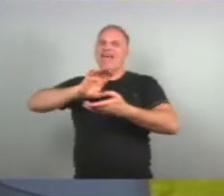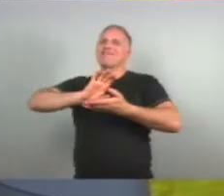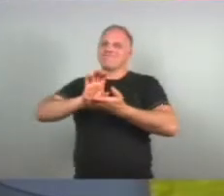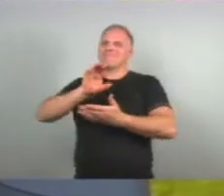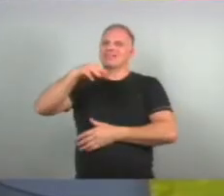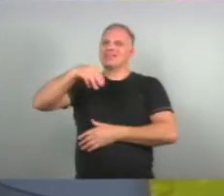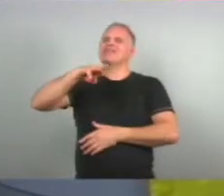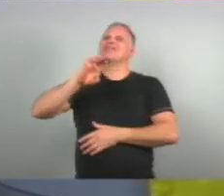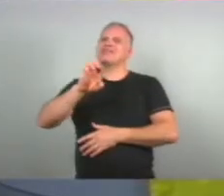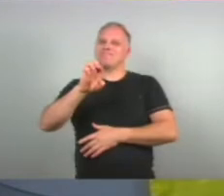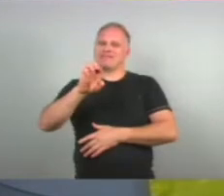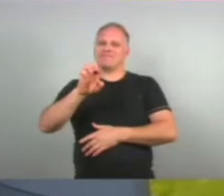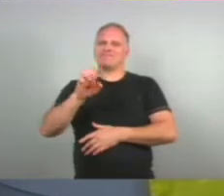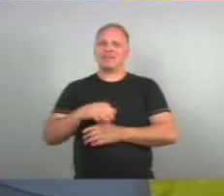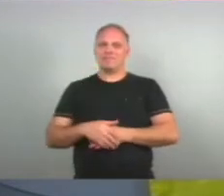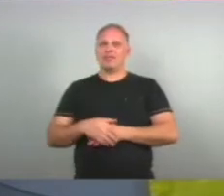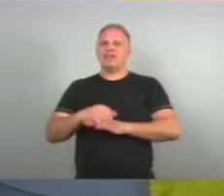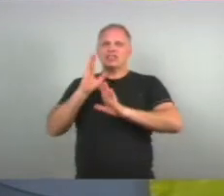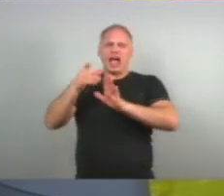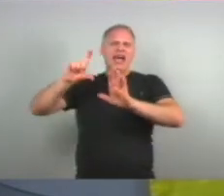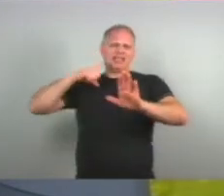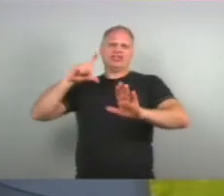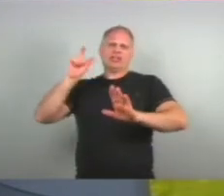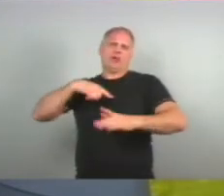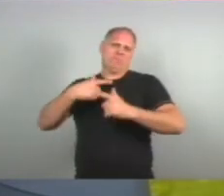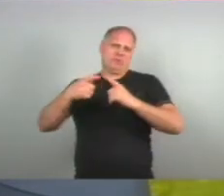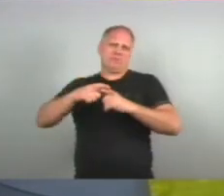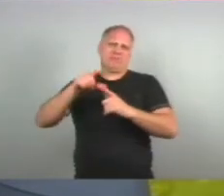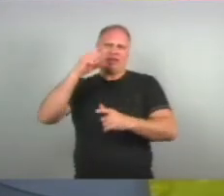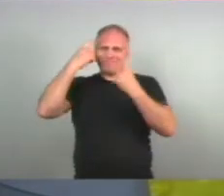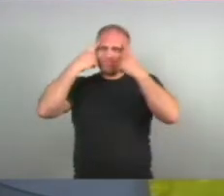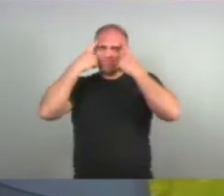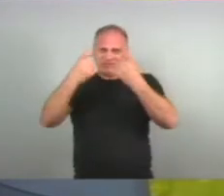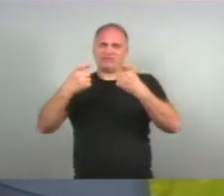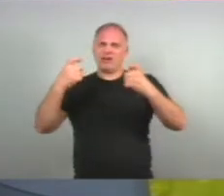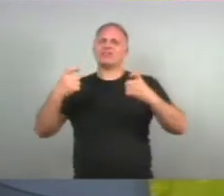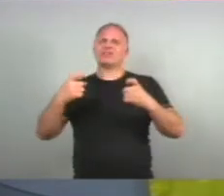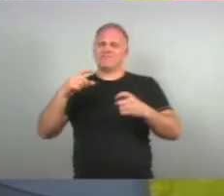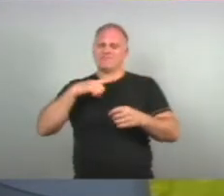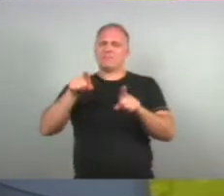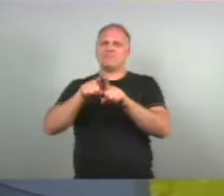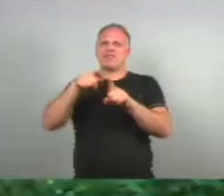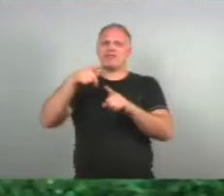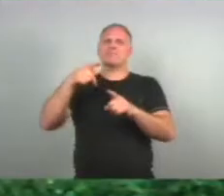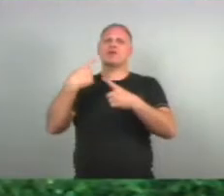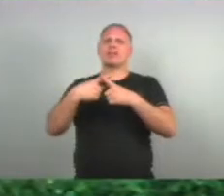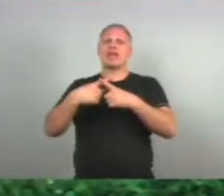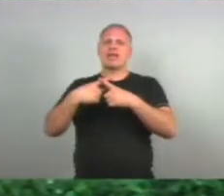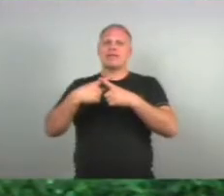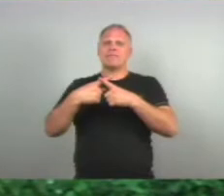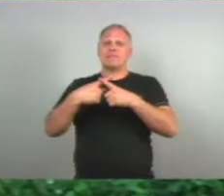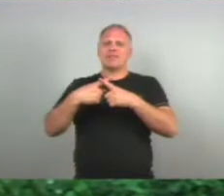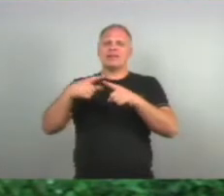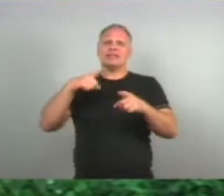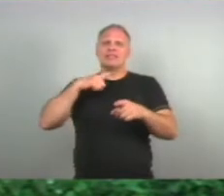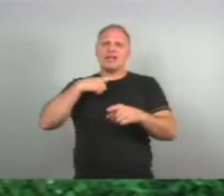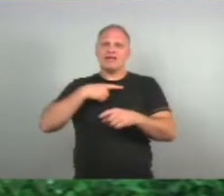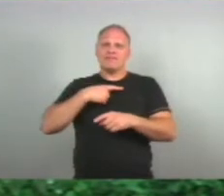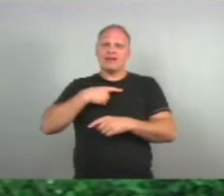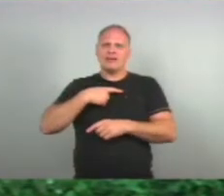Não que ela não fosse antes Porque na lei Maria da Penha Consta a violência